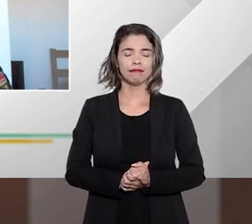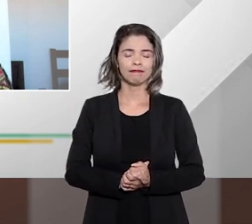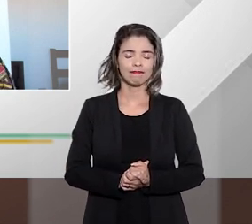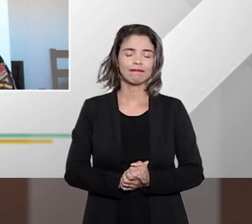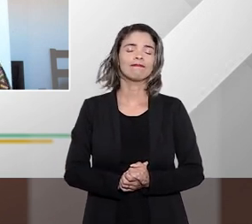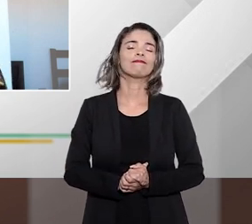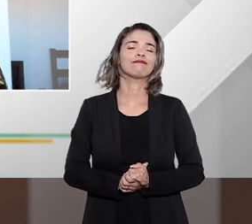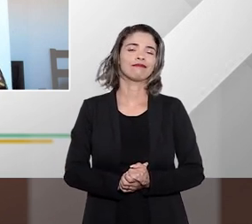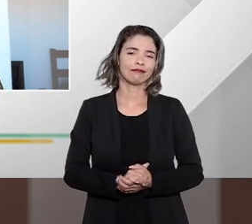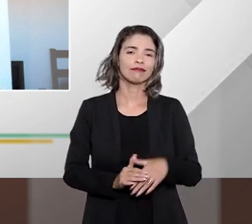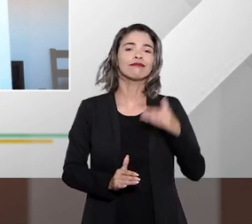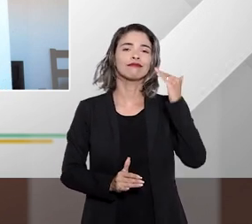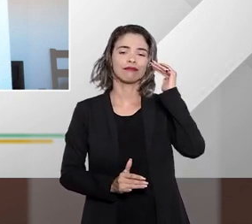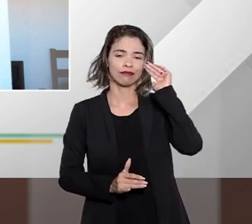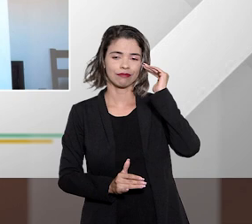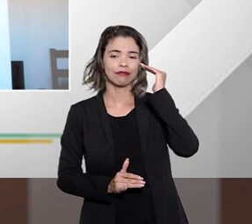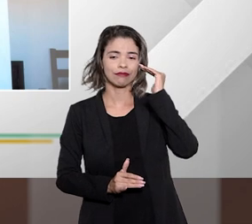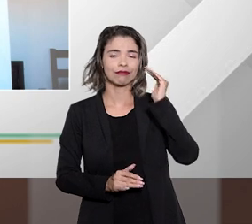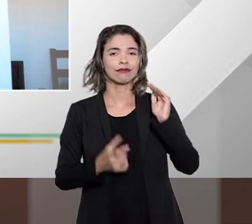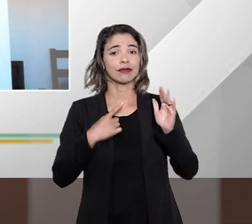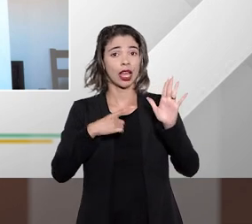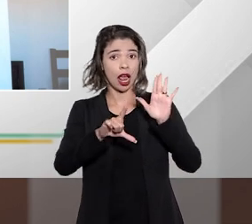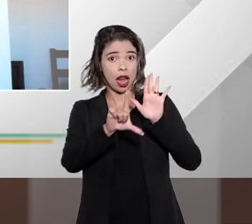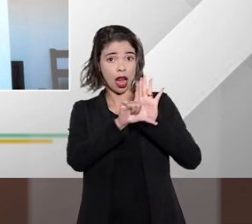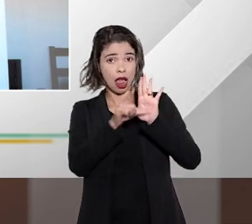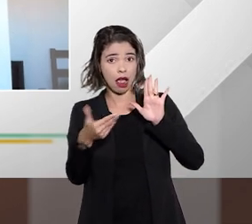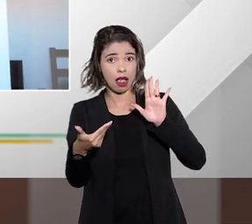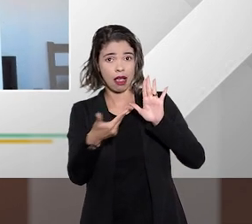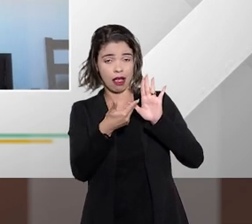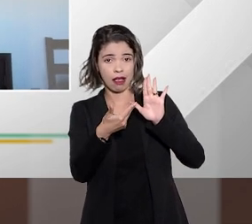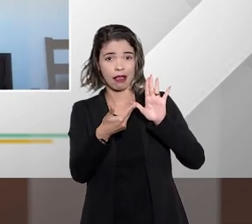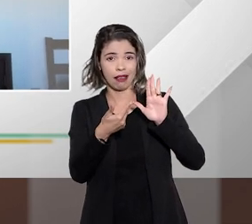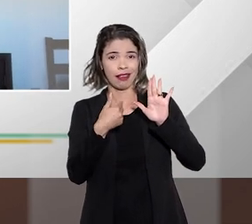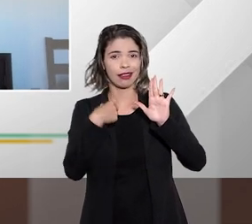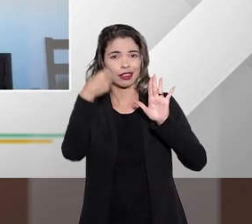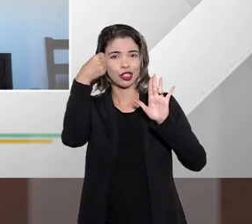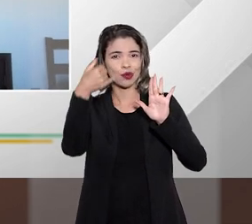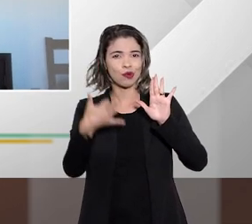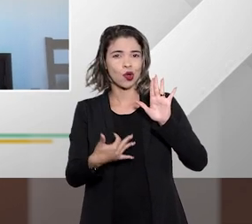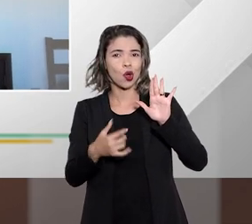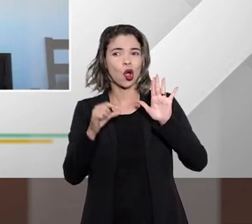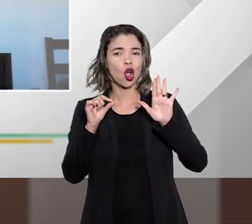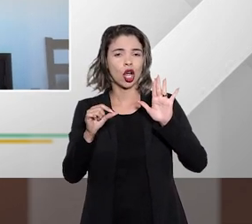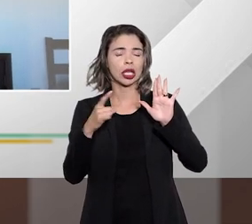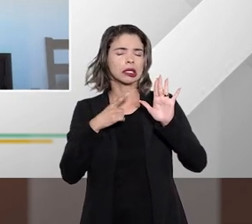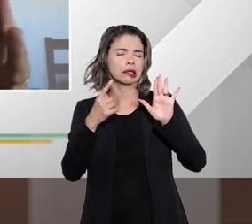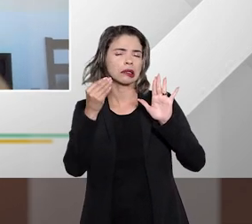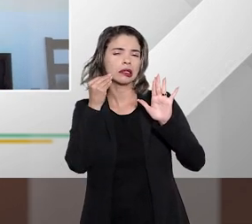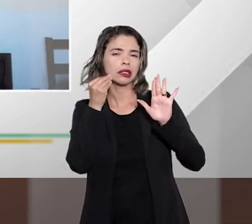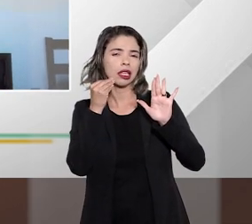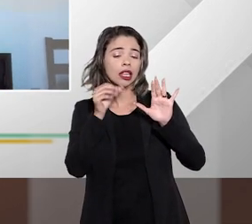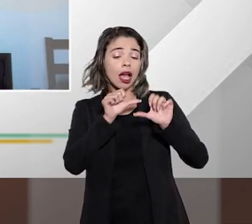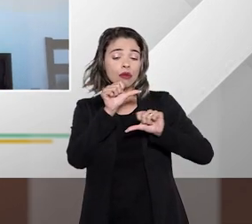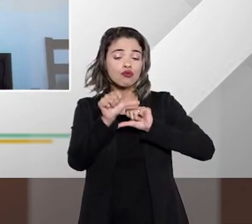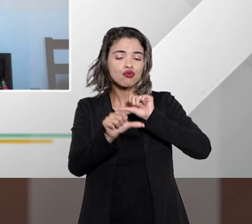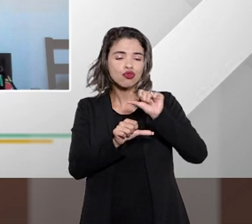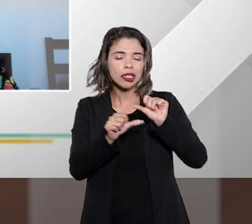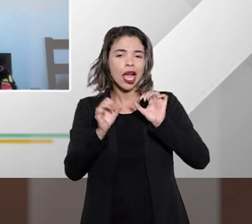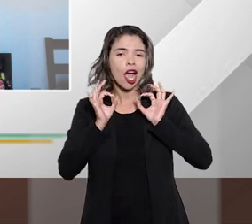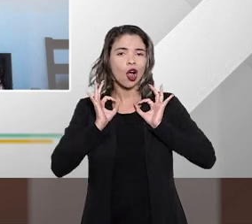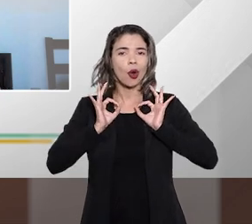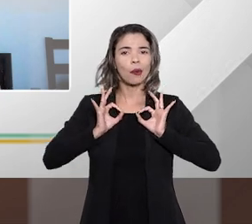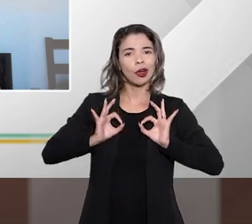Bem a lei ela veio vamos dizer nessa tentativa de mudança de